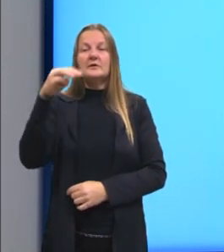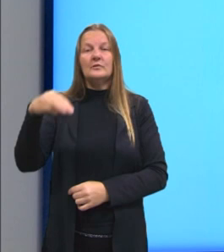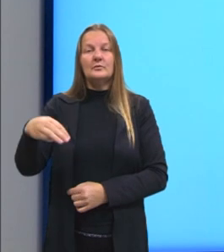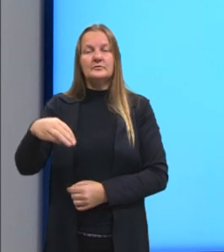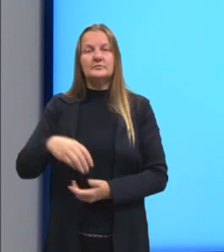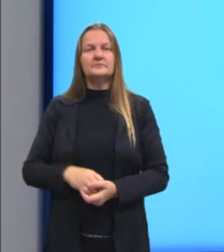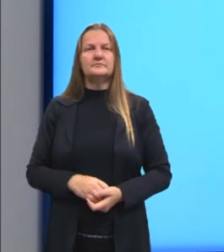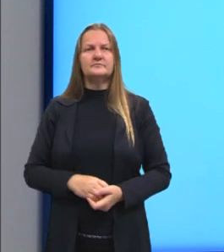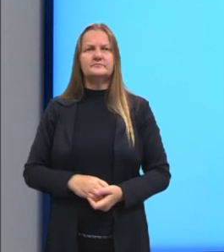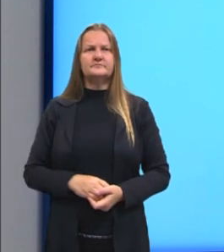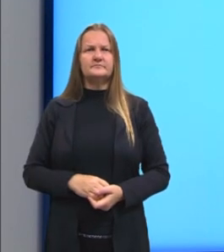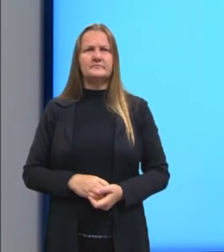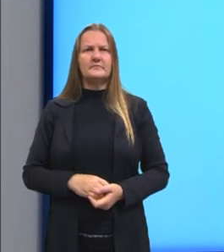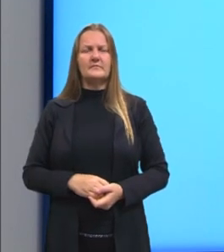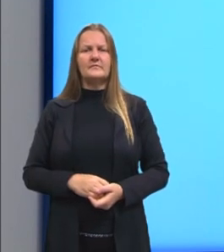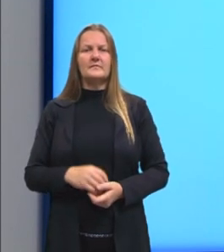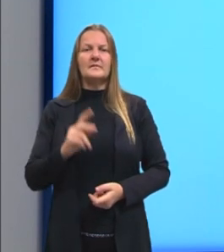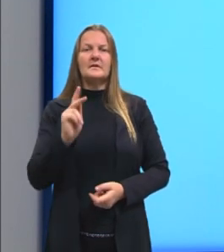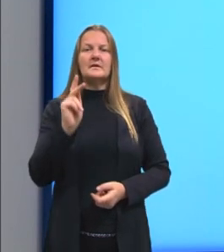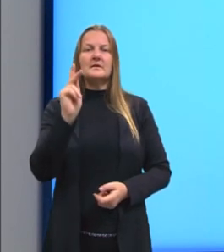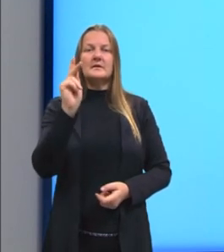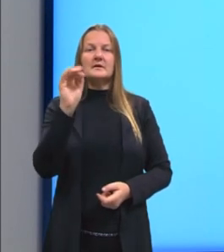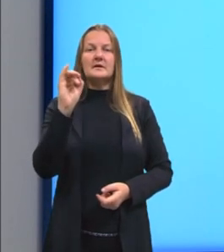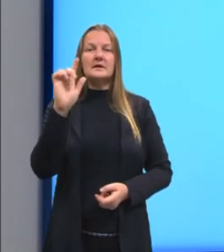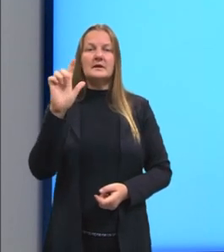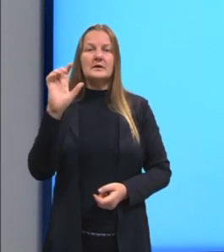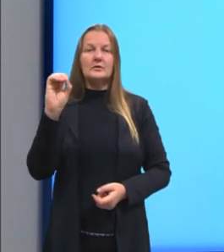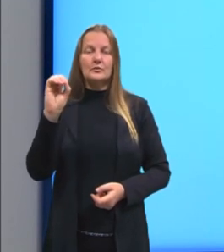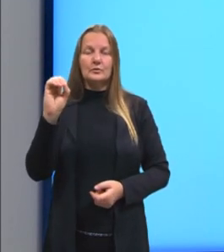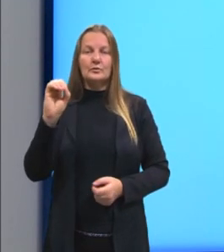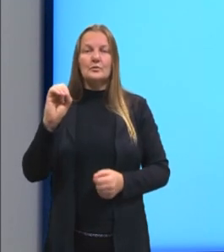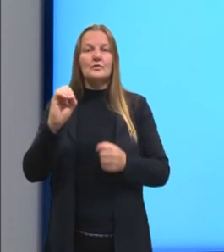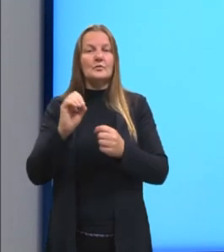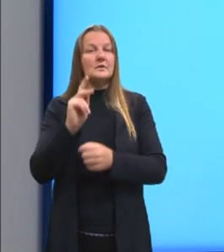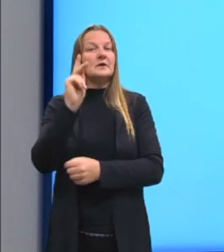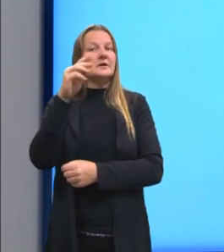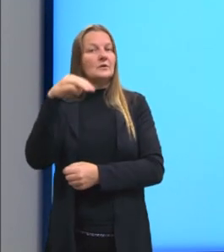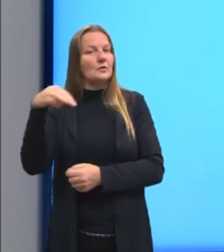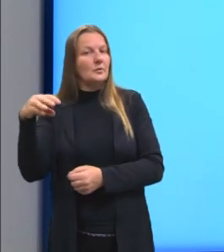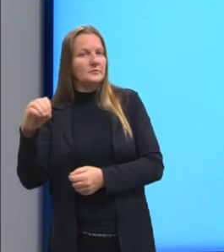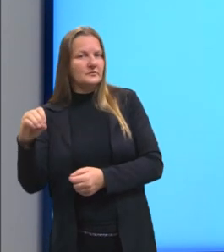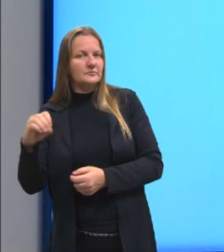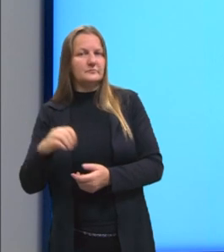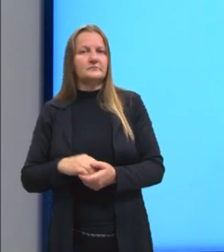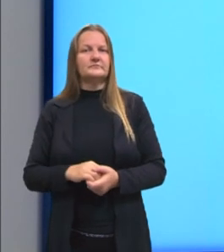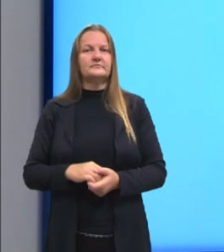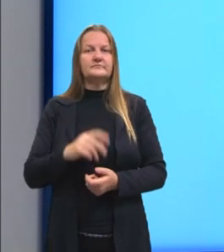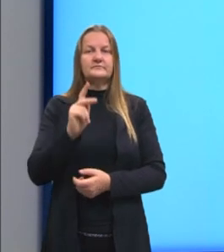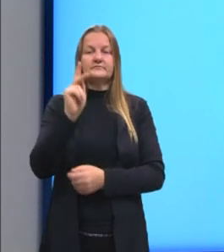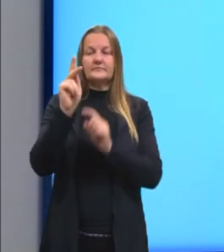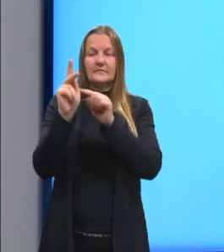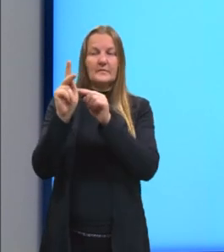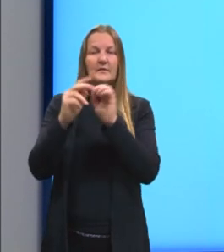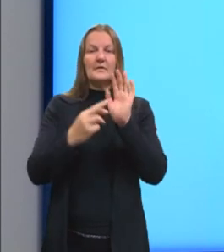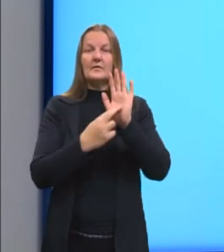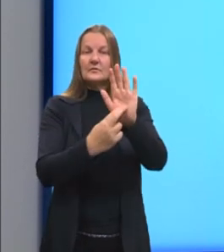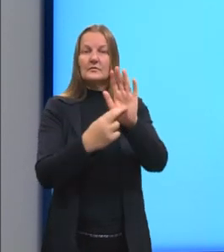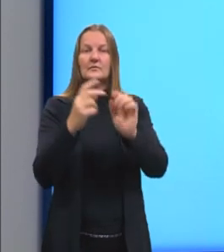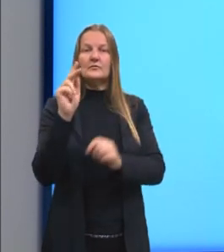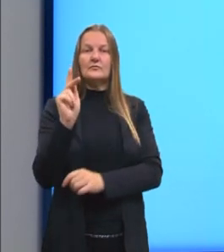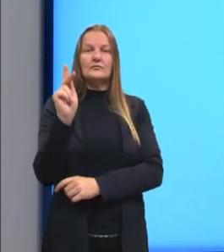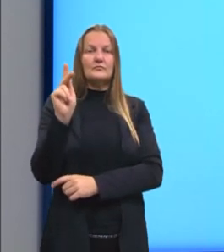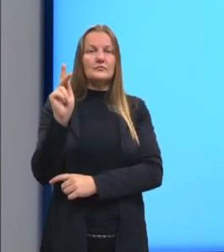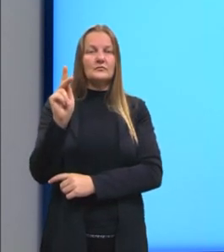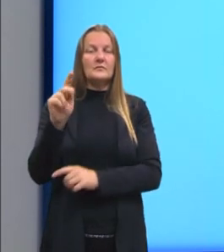O quilômetro vem do quilo, o prefixo quilo, e é representado pelo K, né? O símbolo dele.